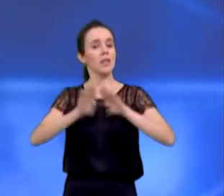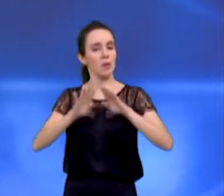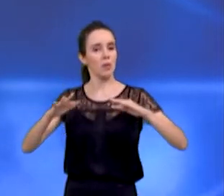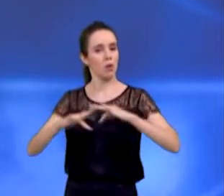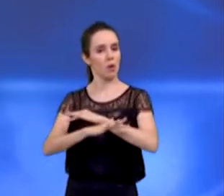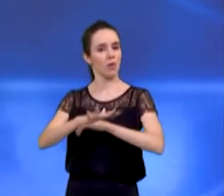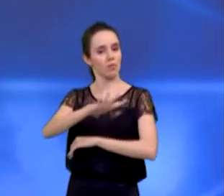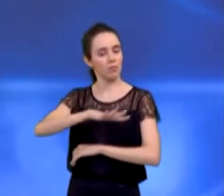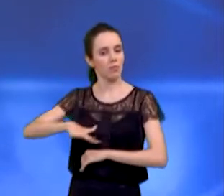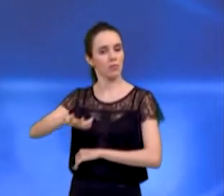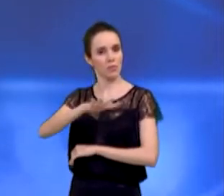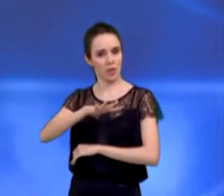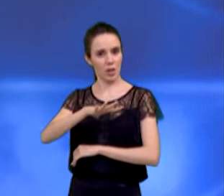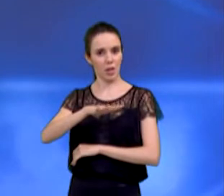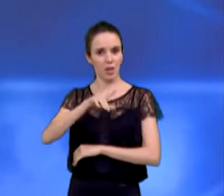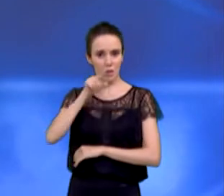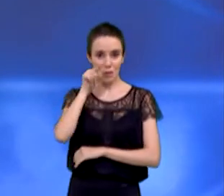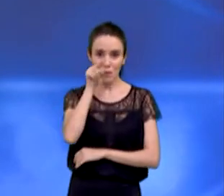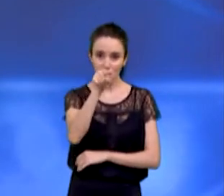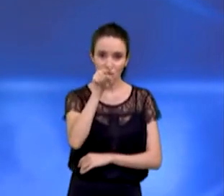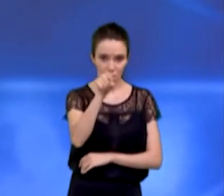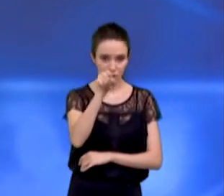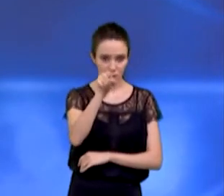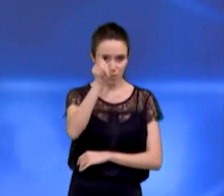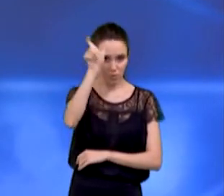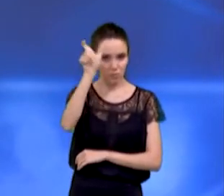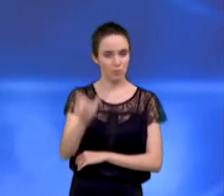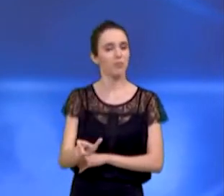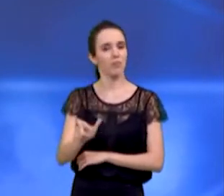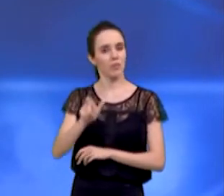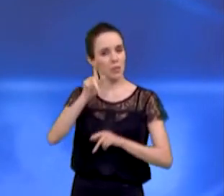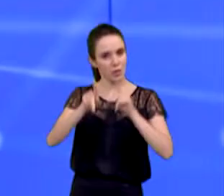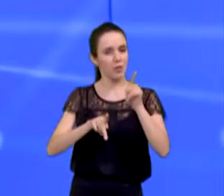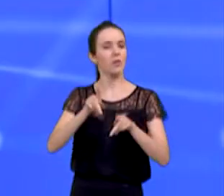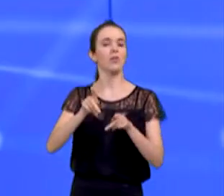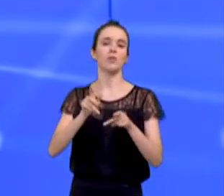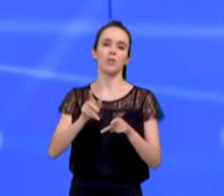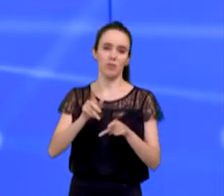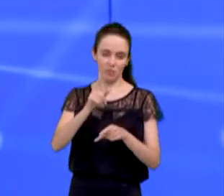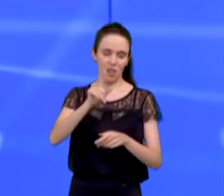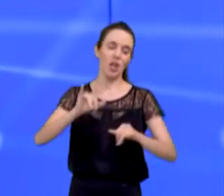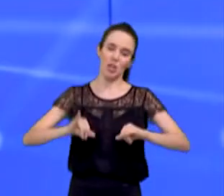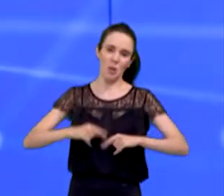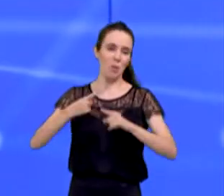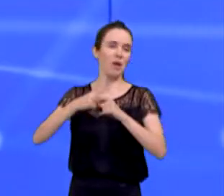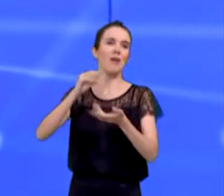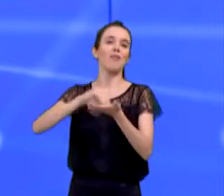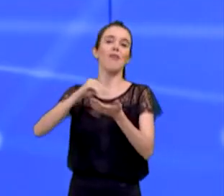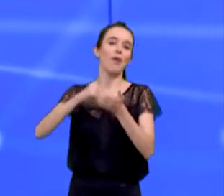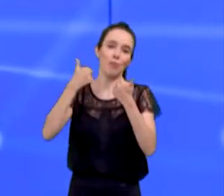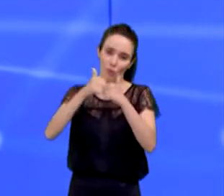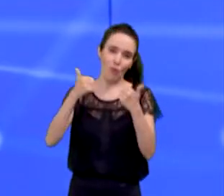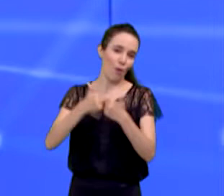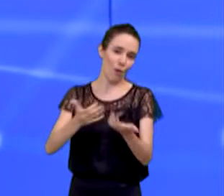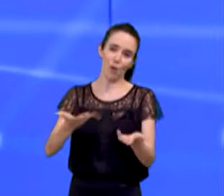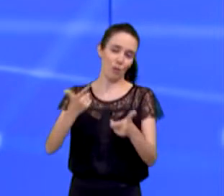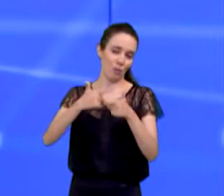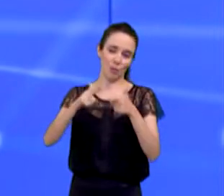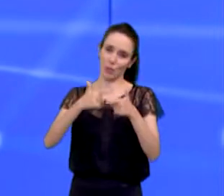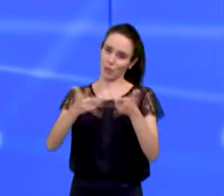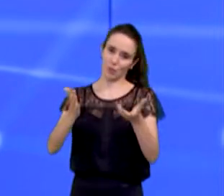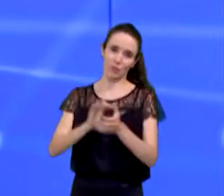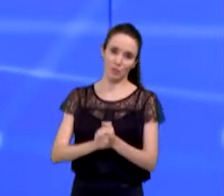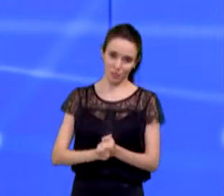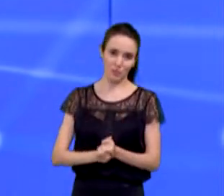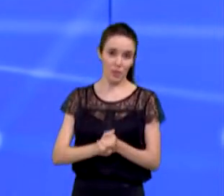e favorecer você, cidadão, que sofre com a situação do ônibus em nossa cidade. Ok, candidato. Muito obrigado. Os candidatos podem retornar em seus lugares com as